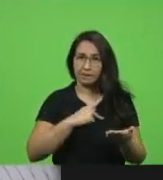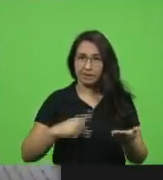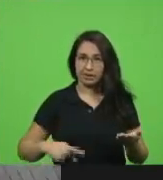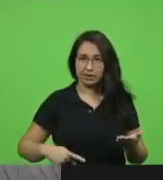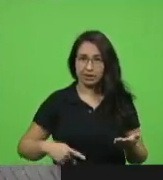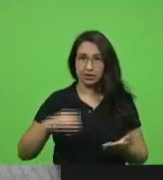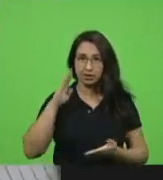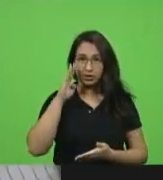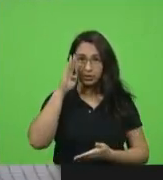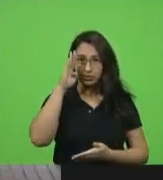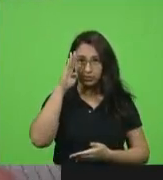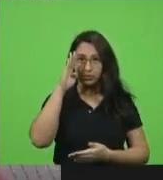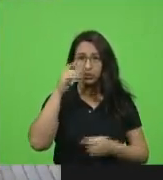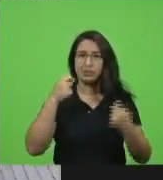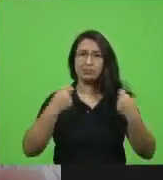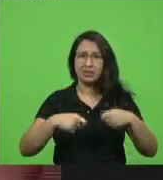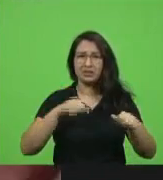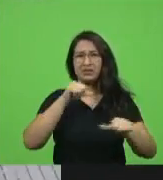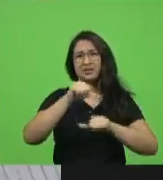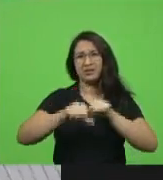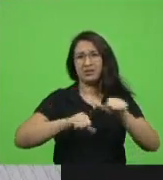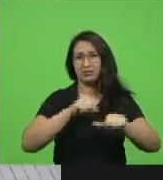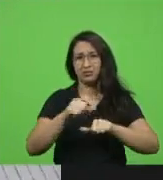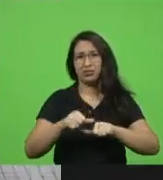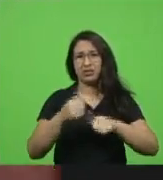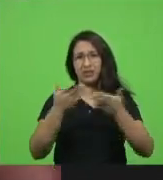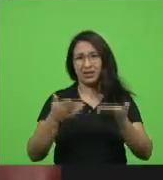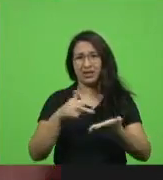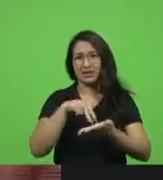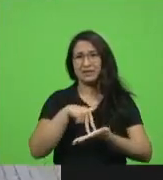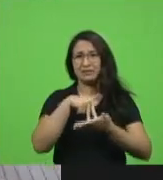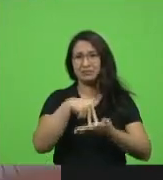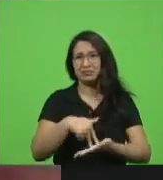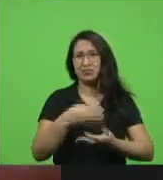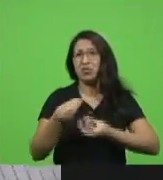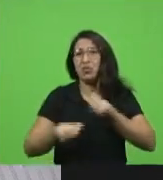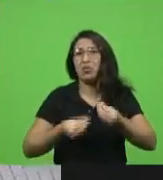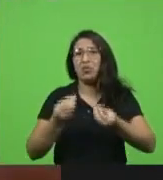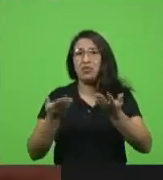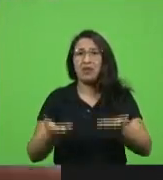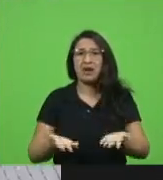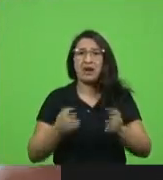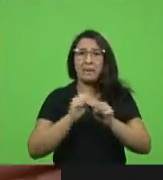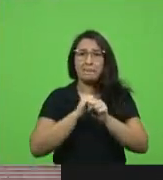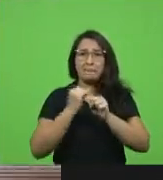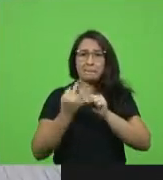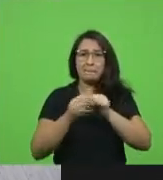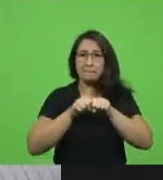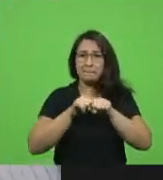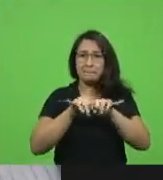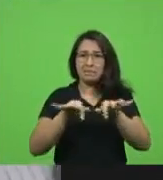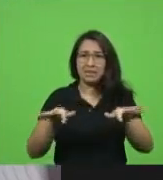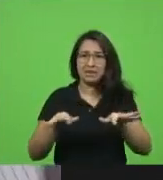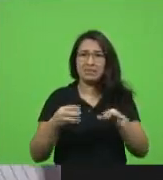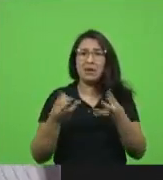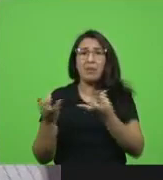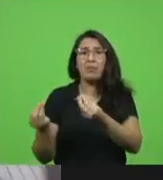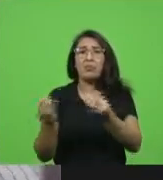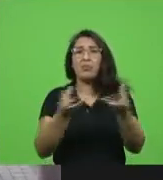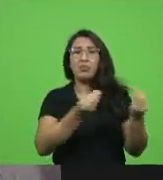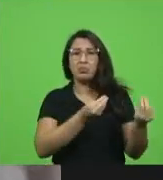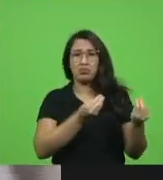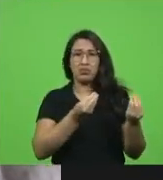precisa mudar sua postura sobre essa pandemia que está levando milhares de vidas dentro do país